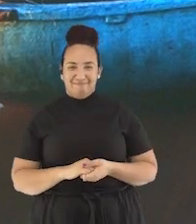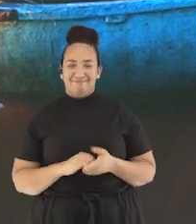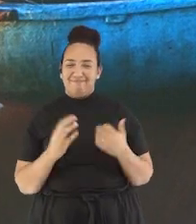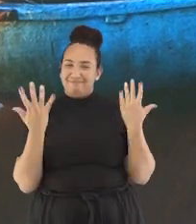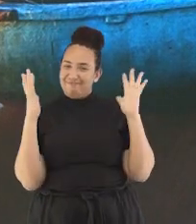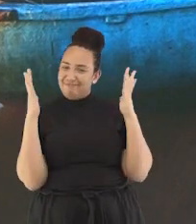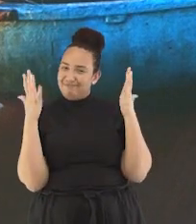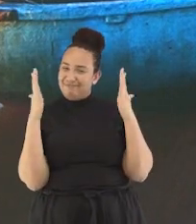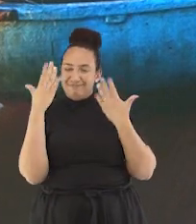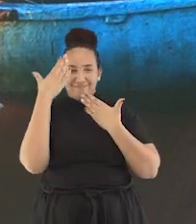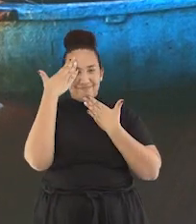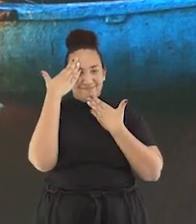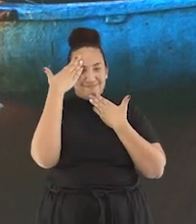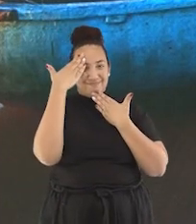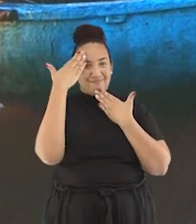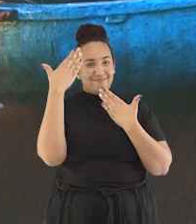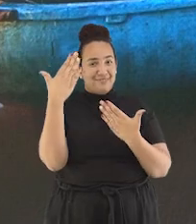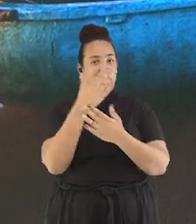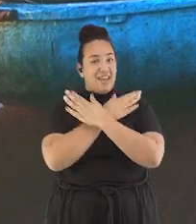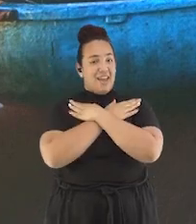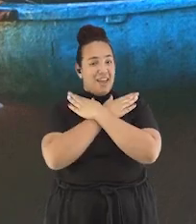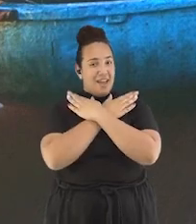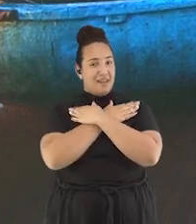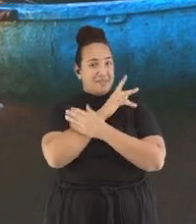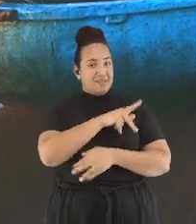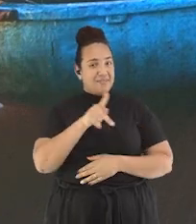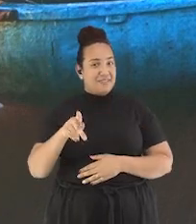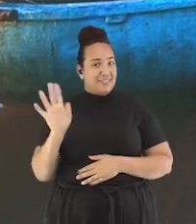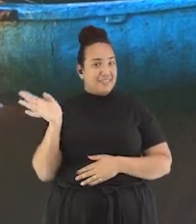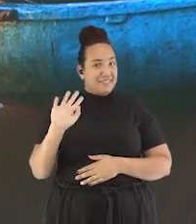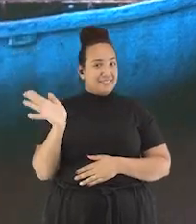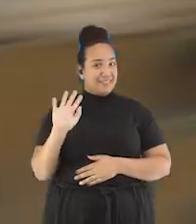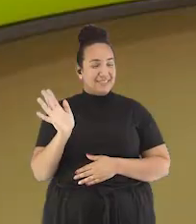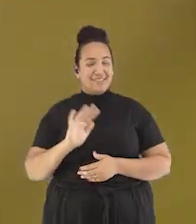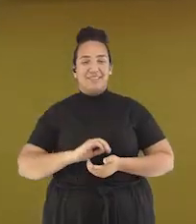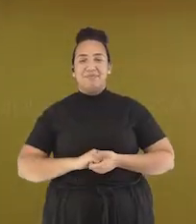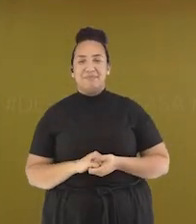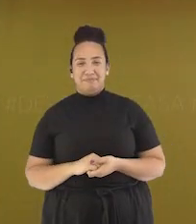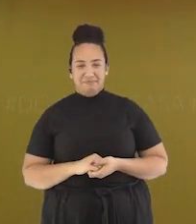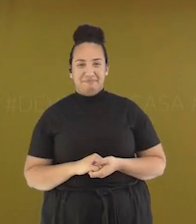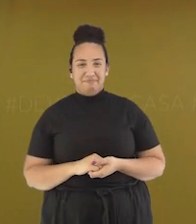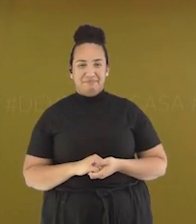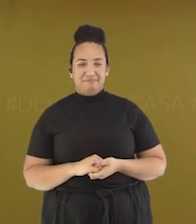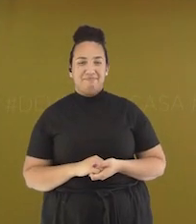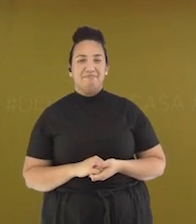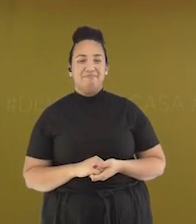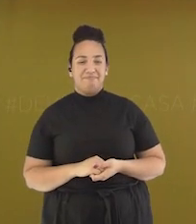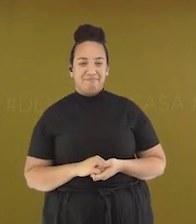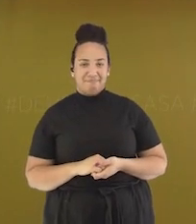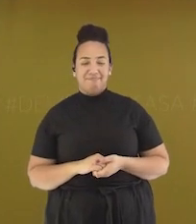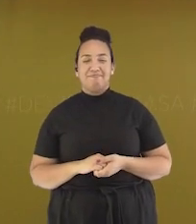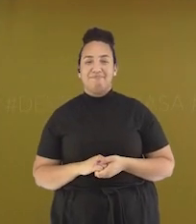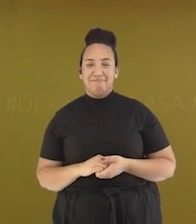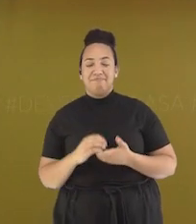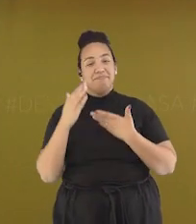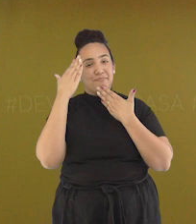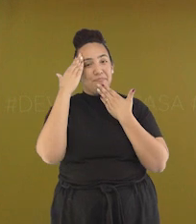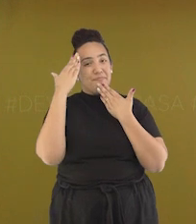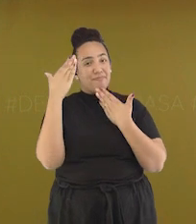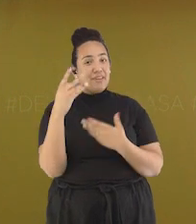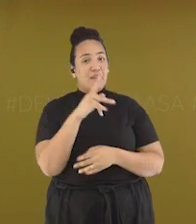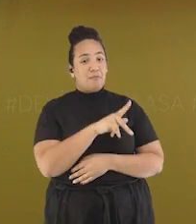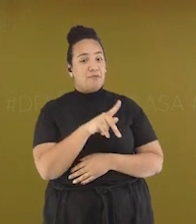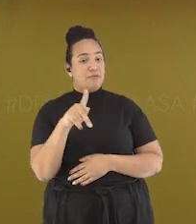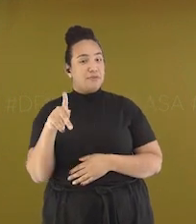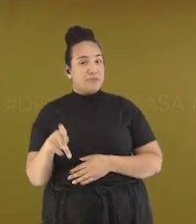Muito obrigado Grande abraço, professora Tchau, pessoal Muito bem Muito obrigada, Fabrício,